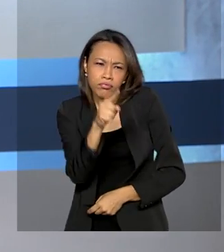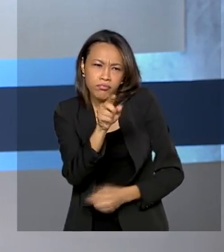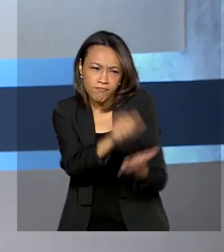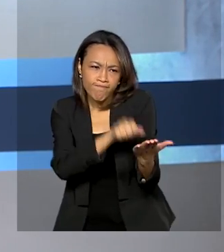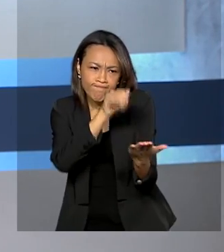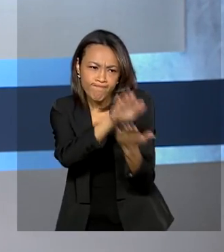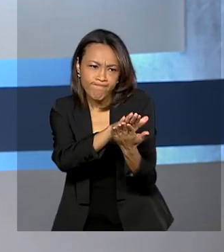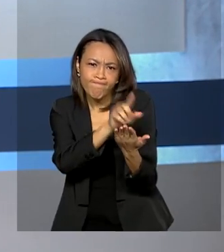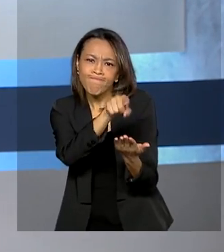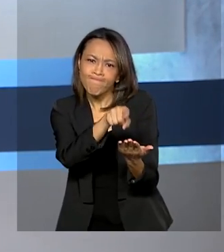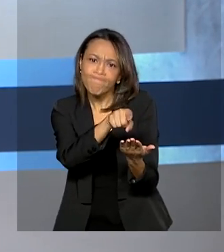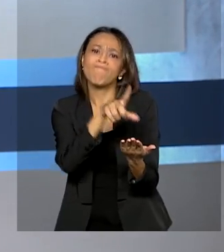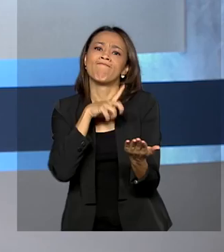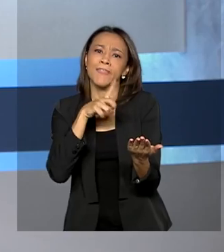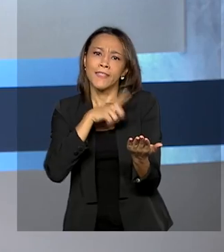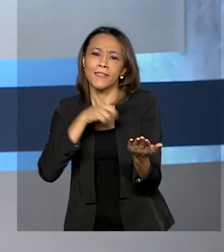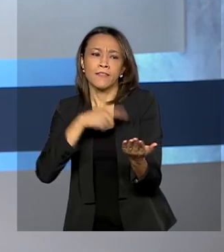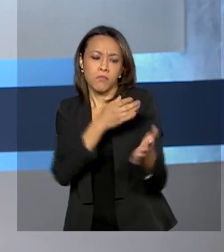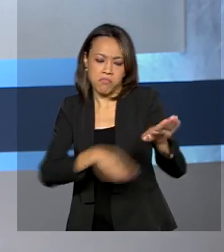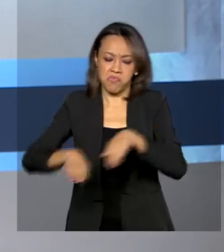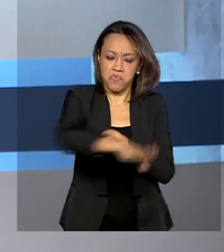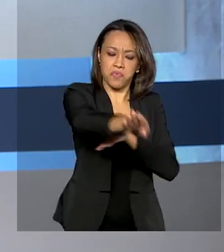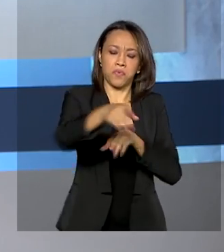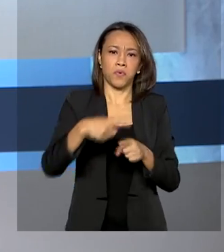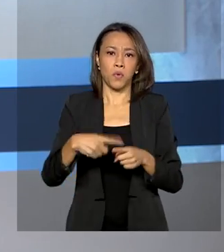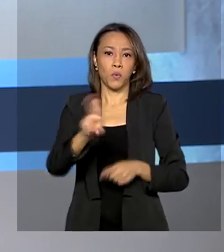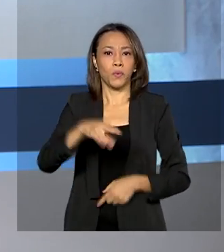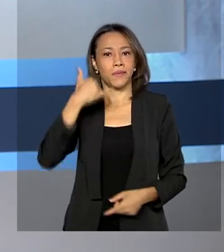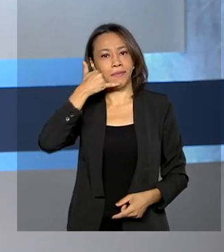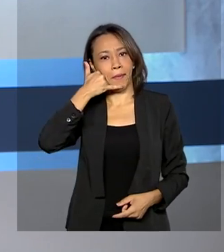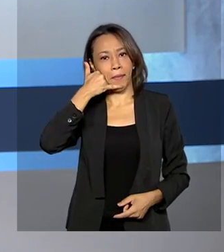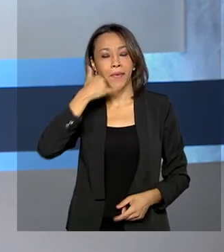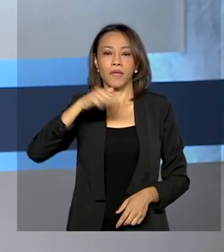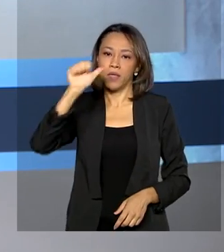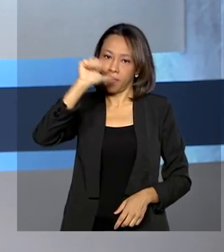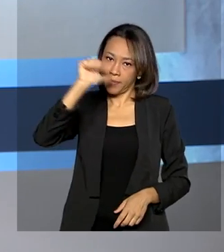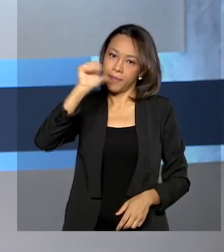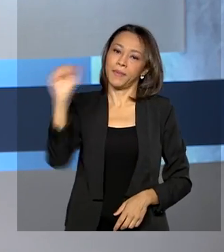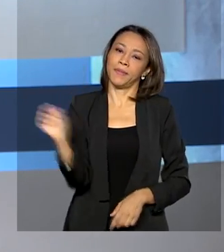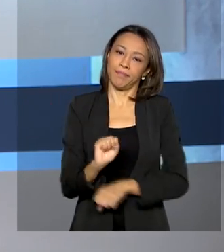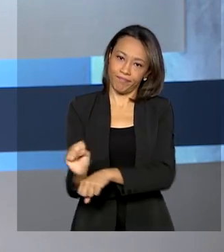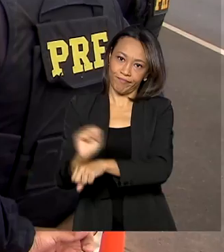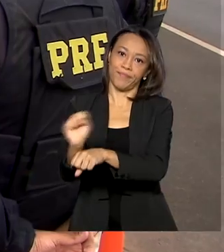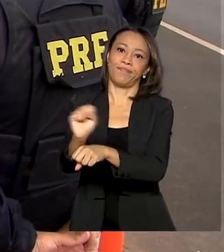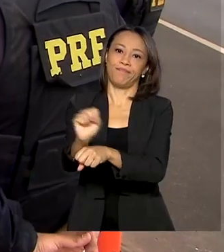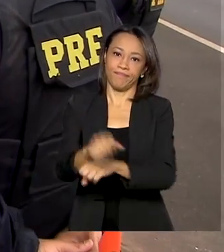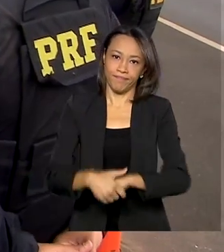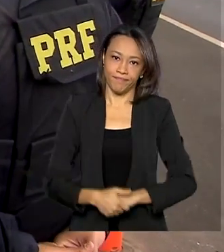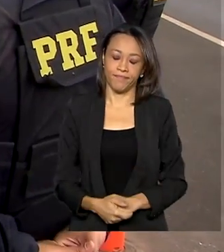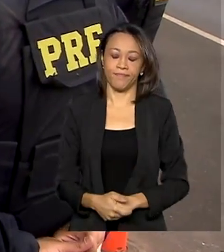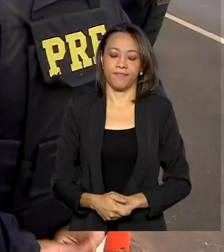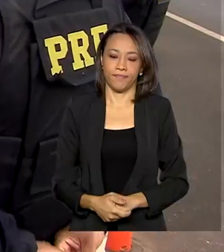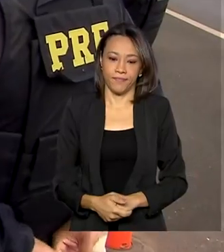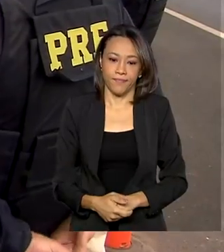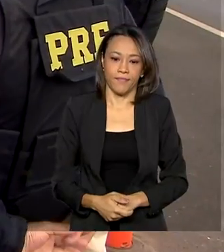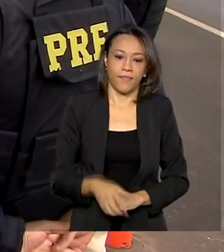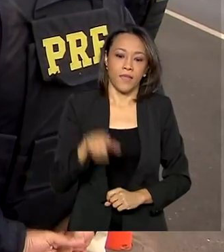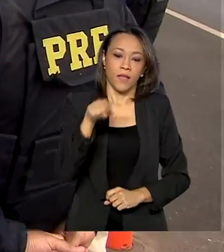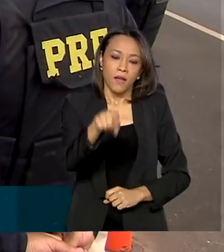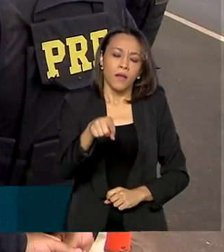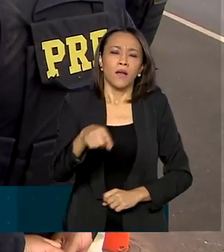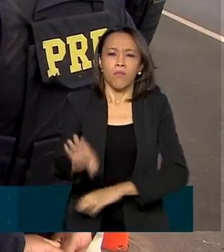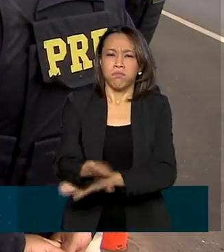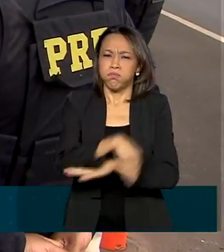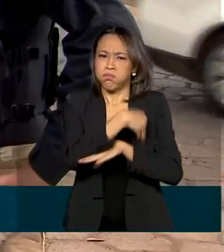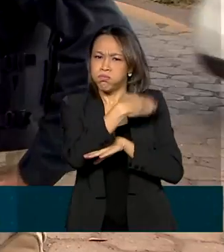como excesso de velocidade, uso do celular e consumo de álcool ao dirigir. Durante todo o